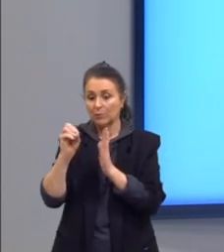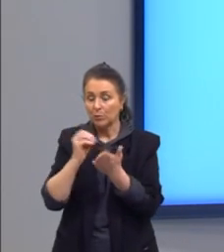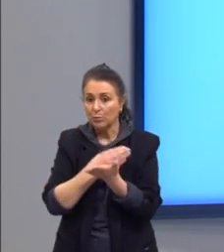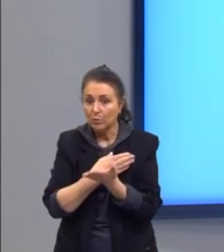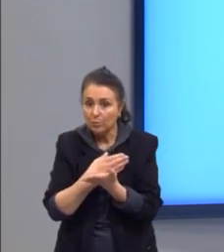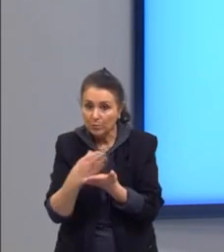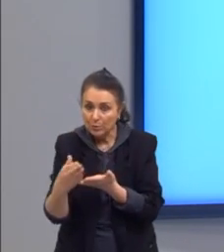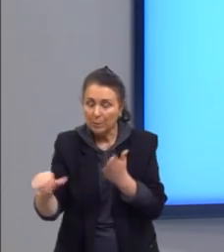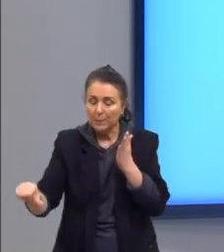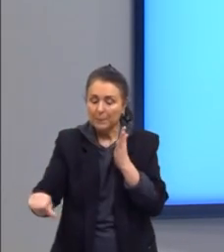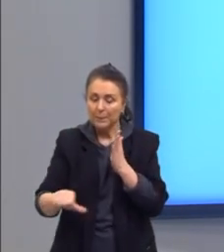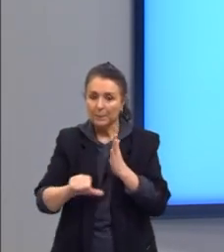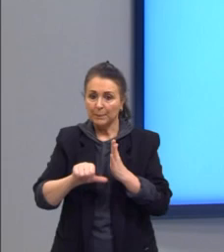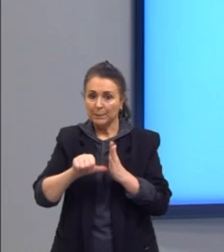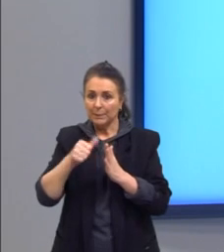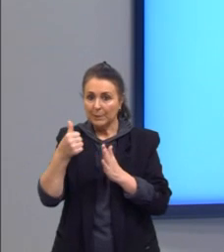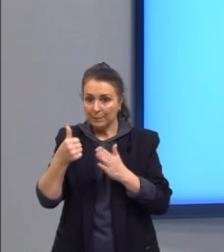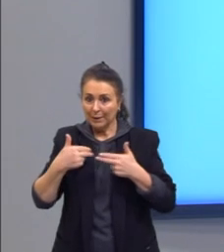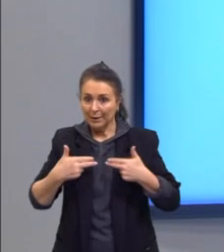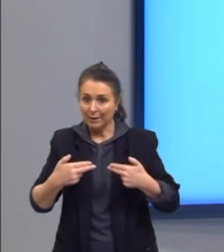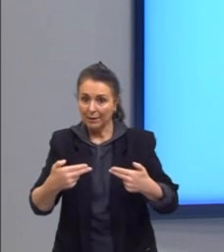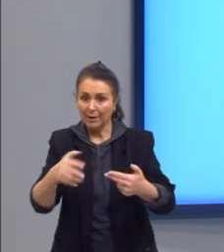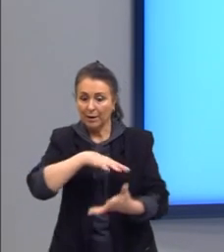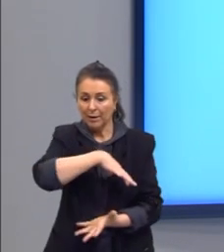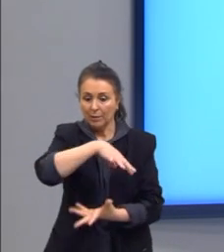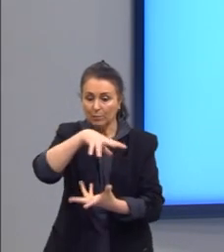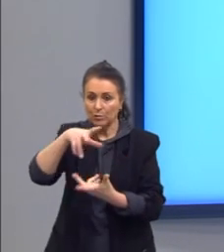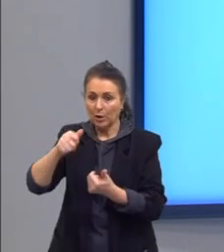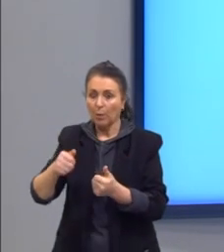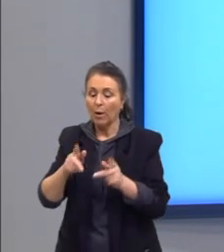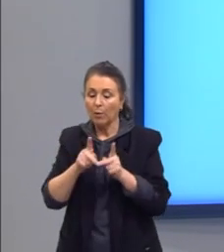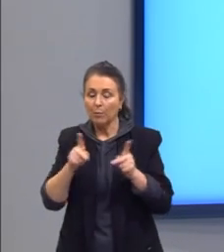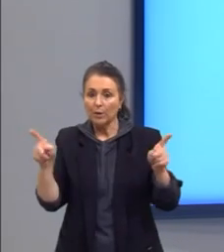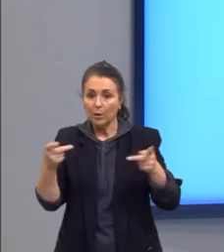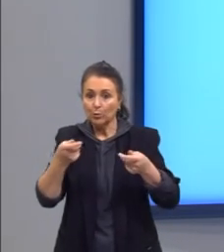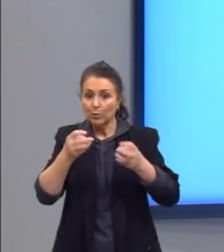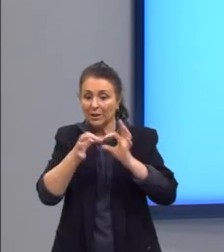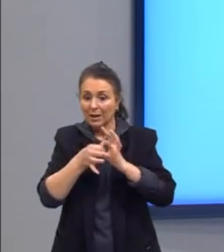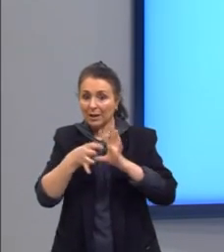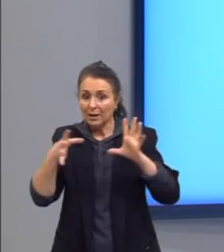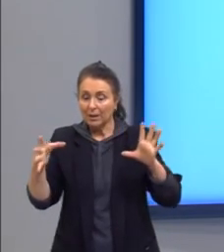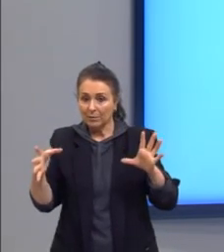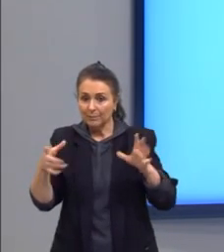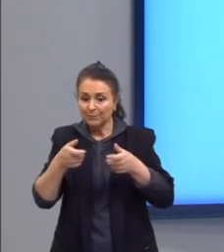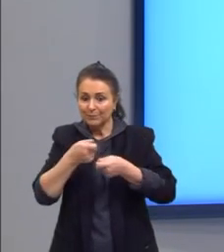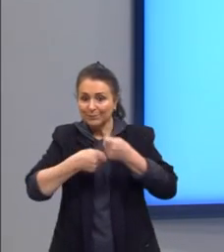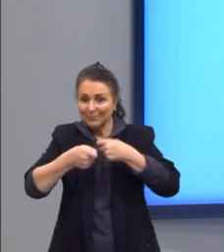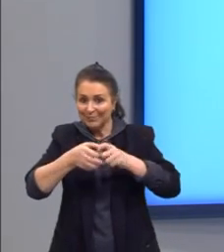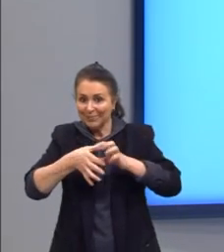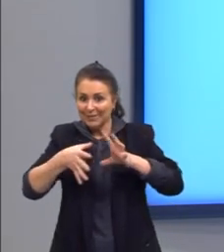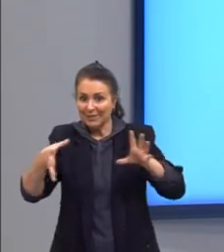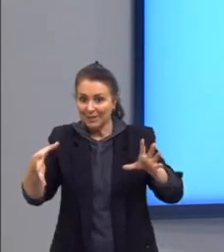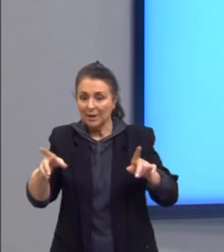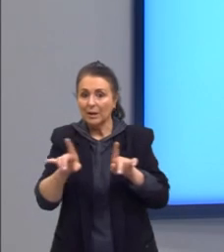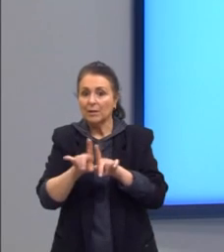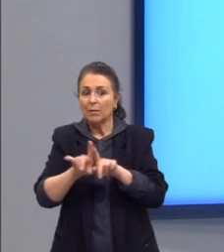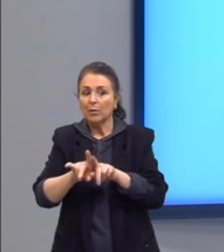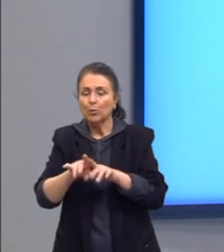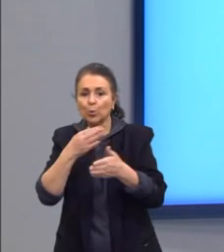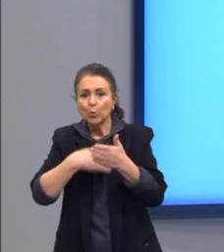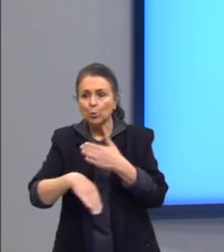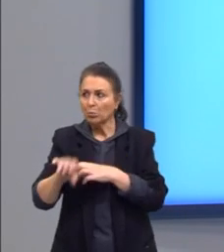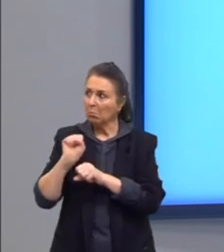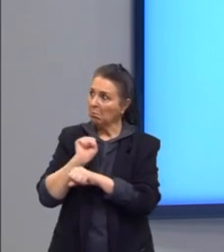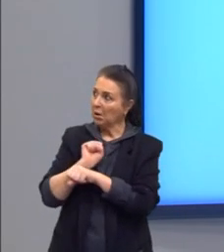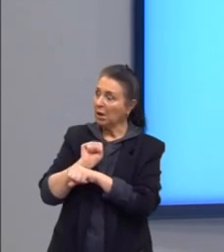Primeira Guerra Mundial. Então, é o período do imperialismo, da quietude estagnante na Europa e